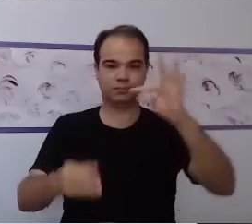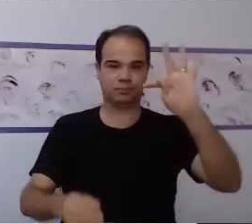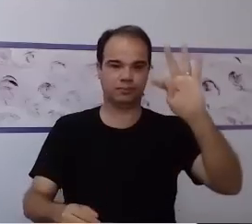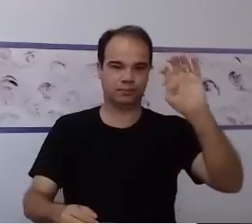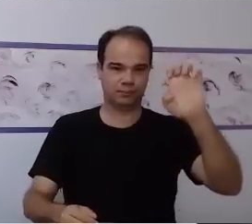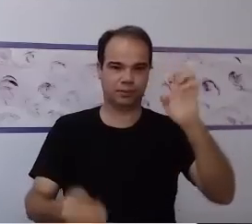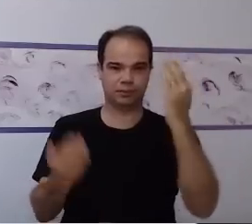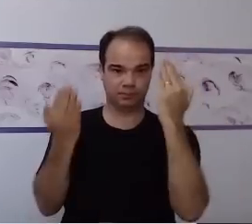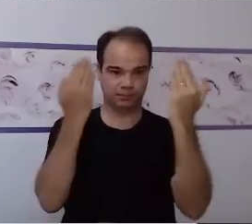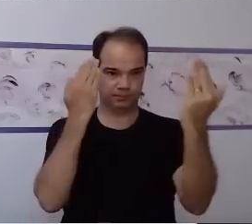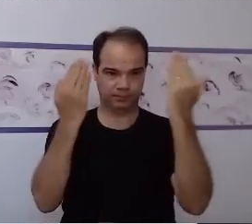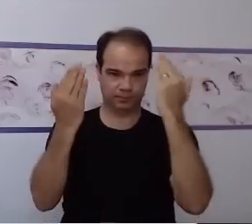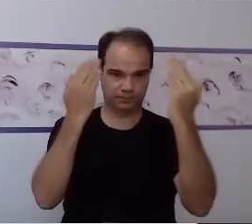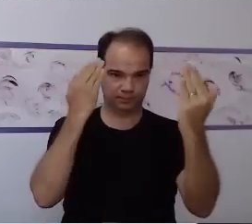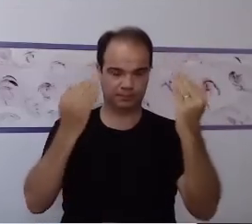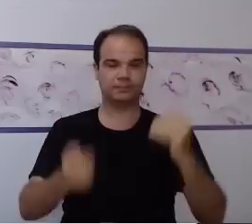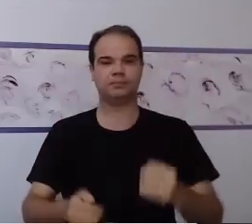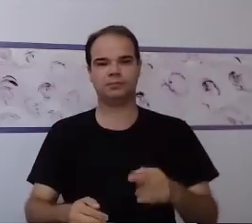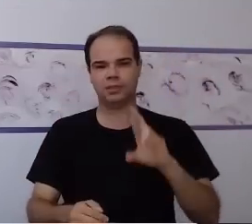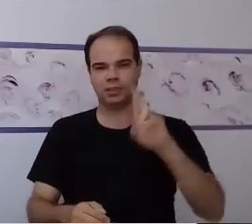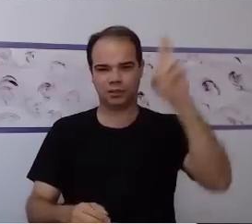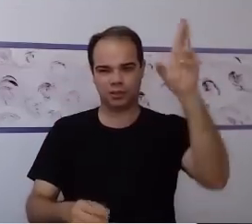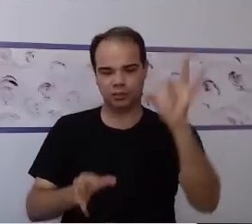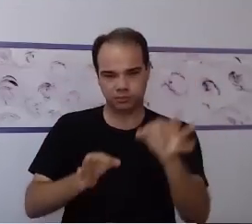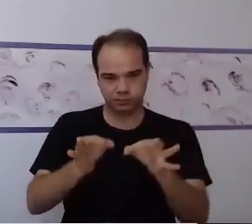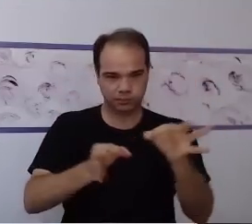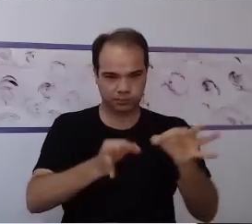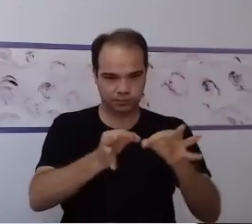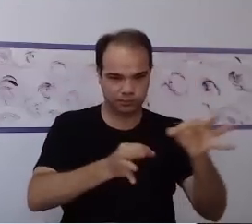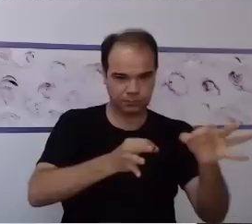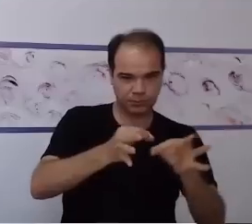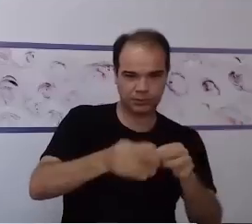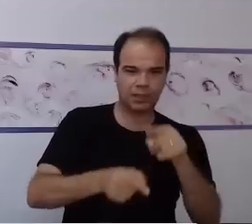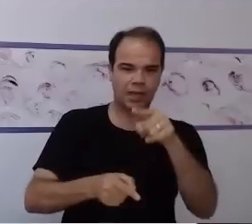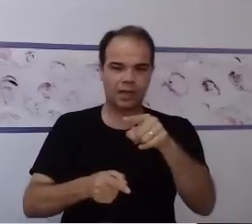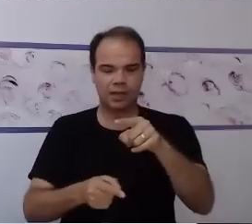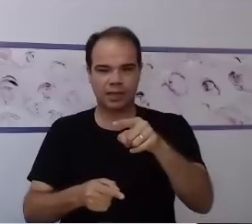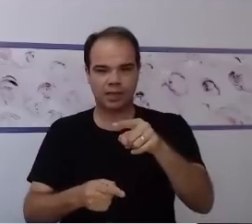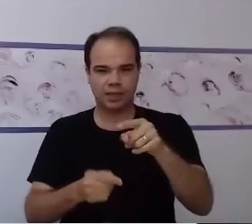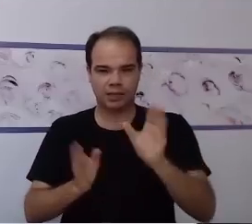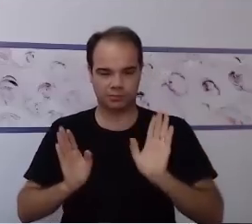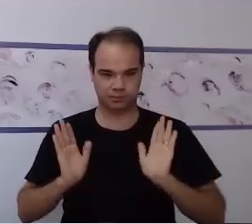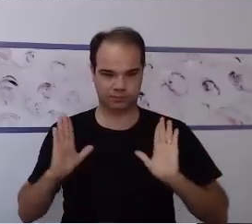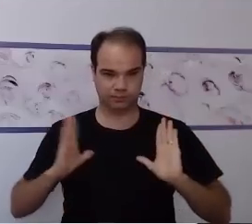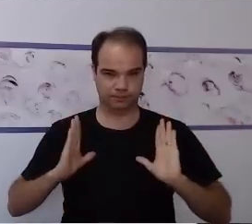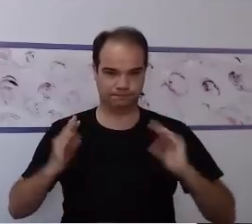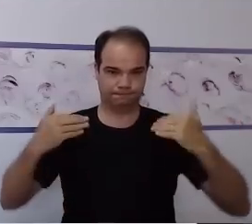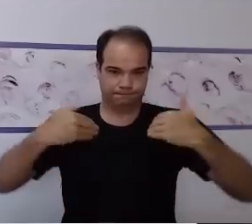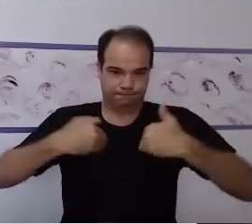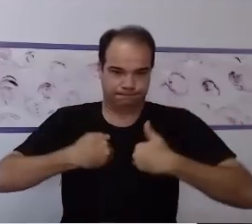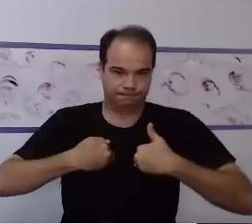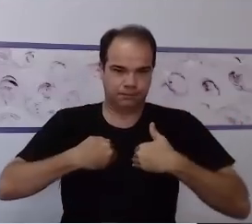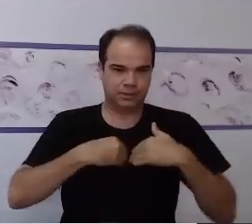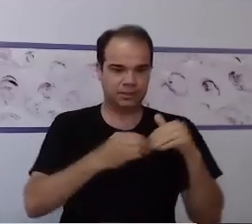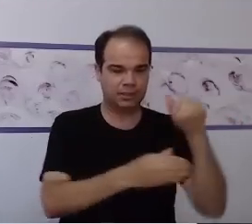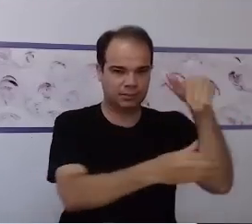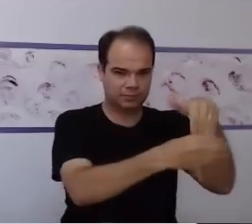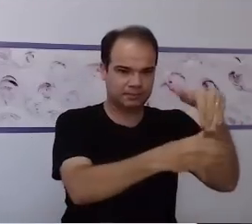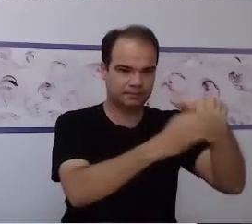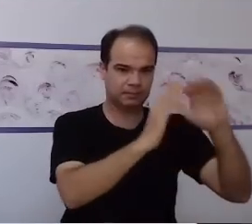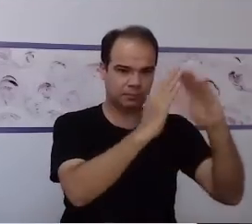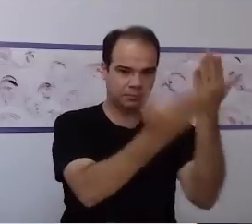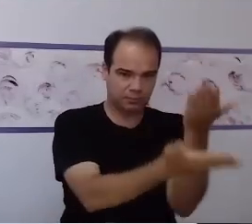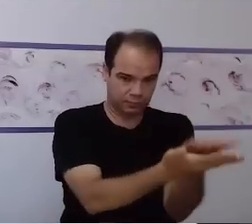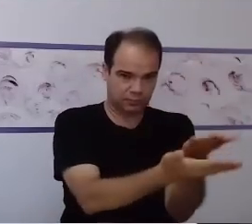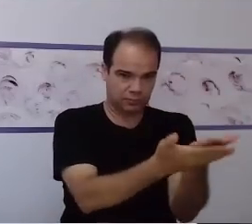neuropsicóloga, responsável pela organização e comportamento das crianças com autismo dentro das unidades escolares da Rede Municipal de